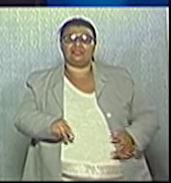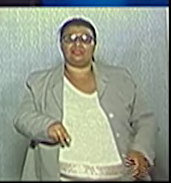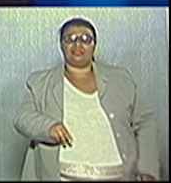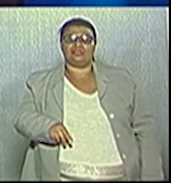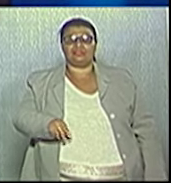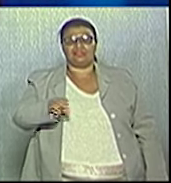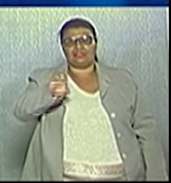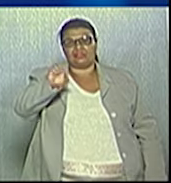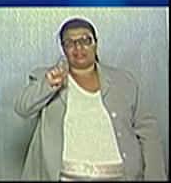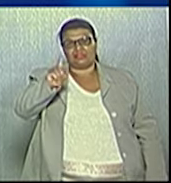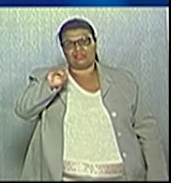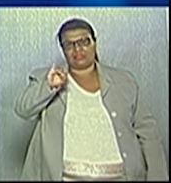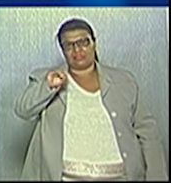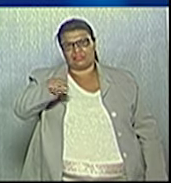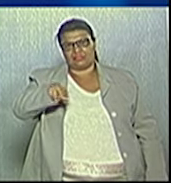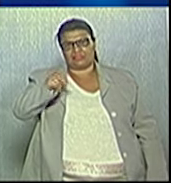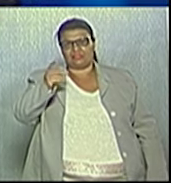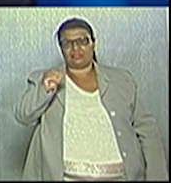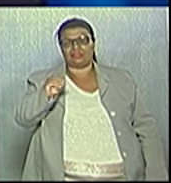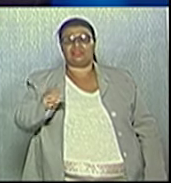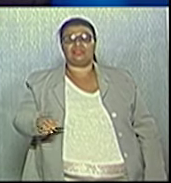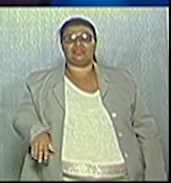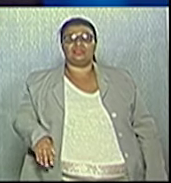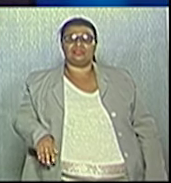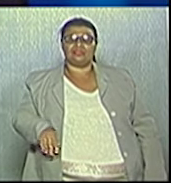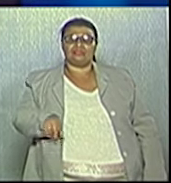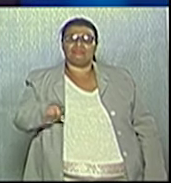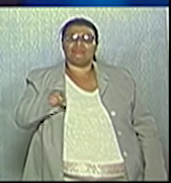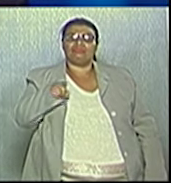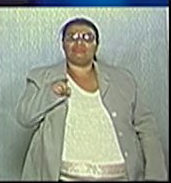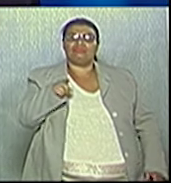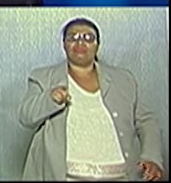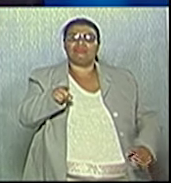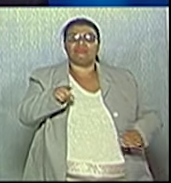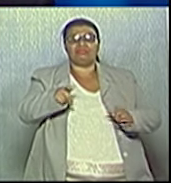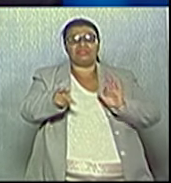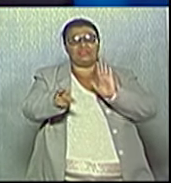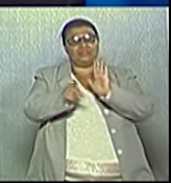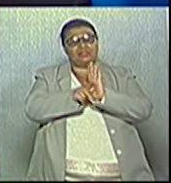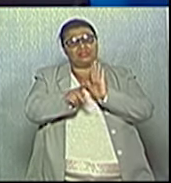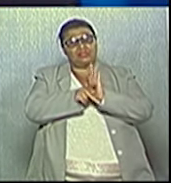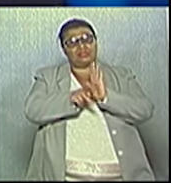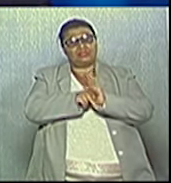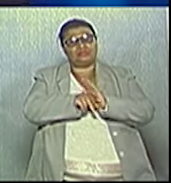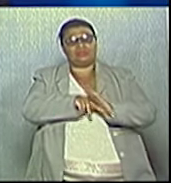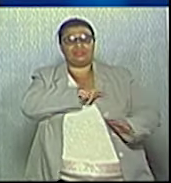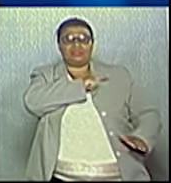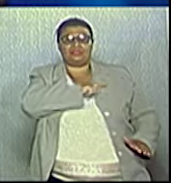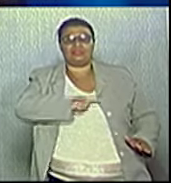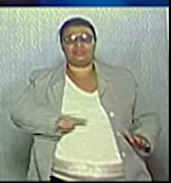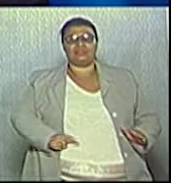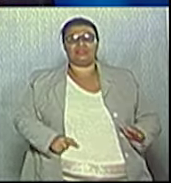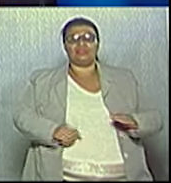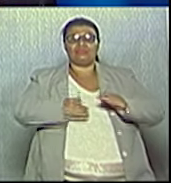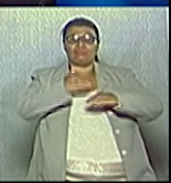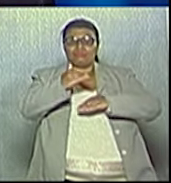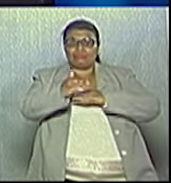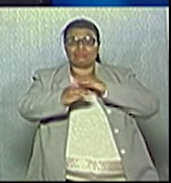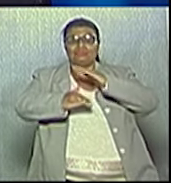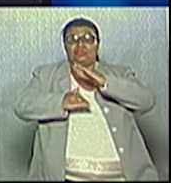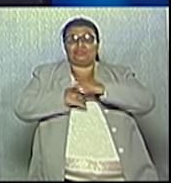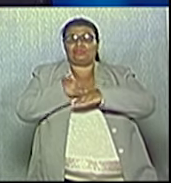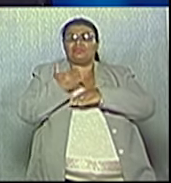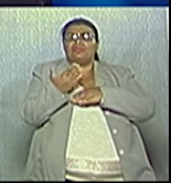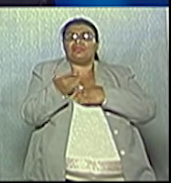candidato Edinho. 30 segundos. Candidato Edinho, em seu programa de governo, quando aborda o desenvolvimento sustentável,